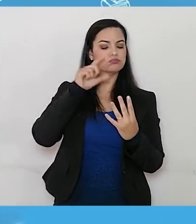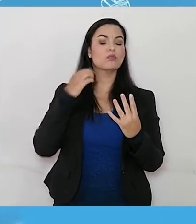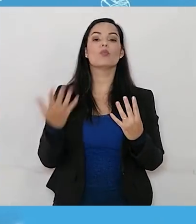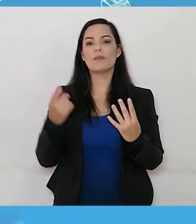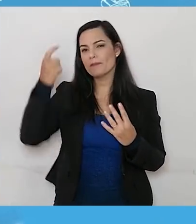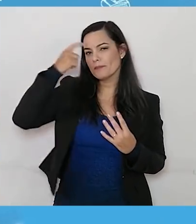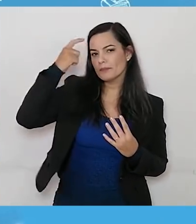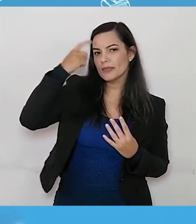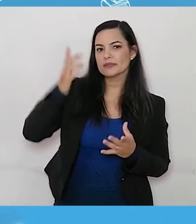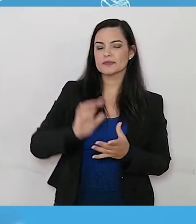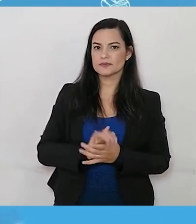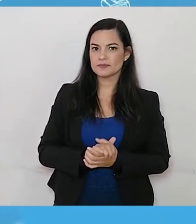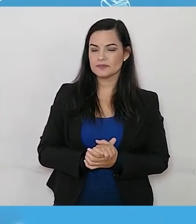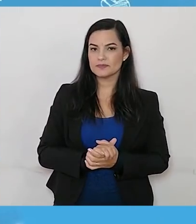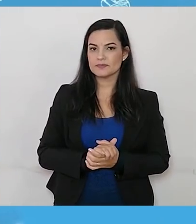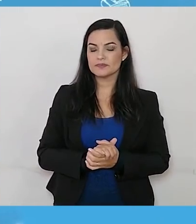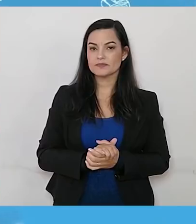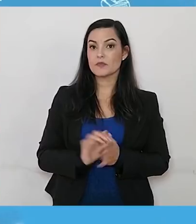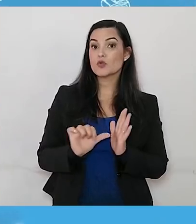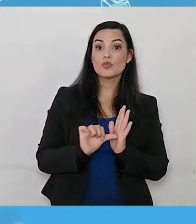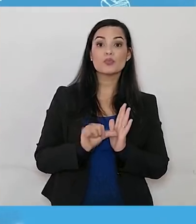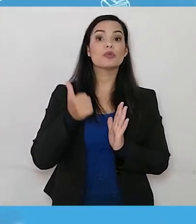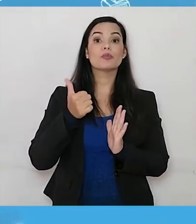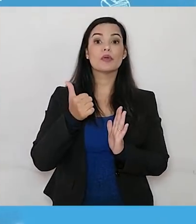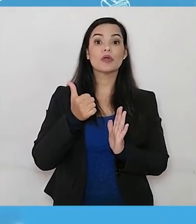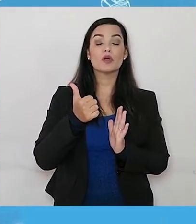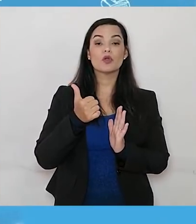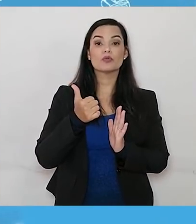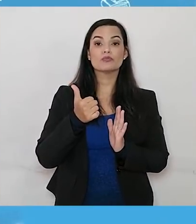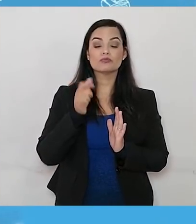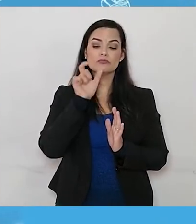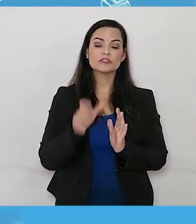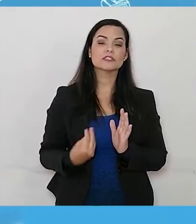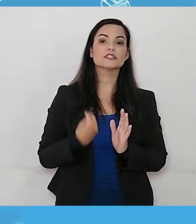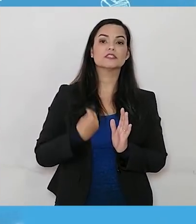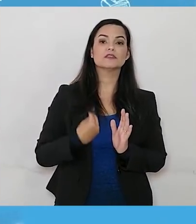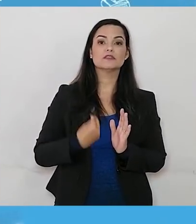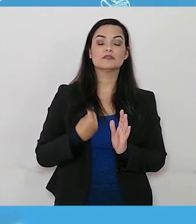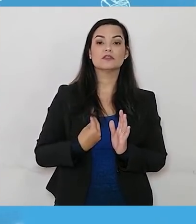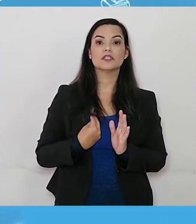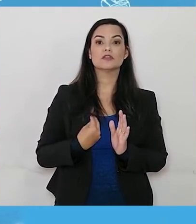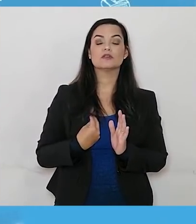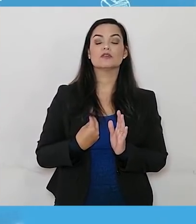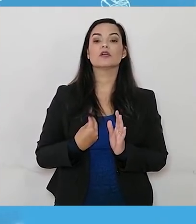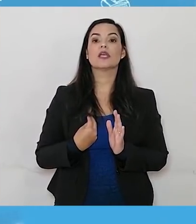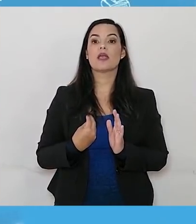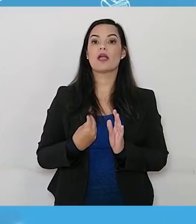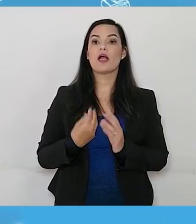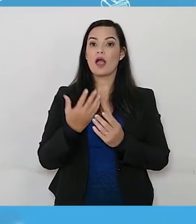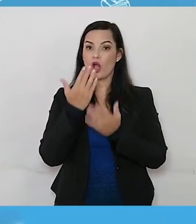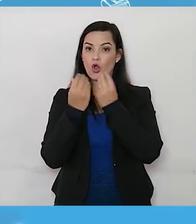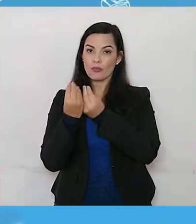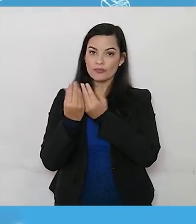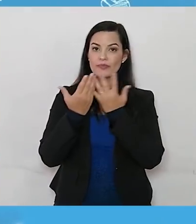Pensa aí. Quem é o primeiro ser vivo que vai alimentar todos os